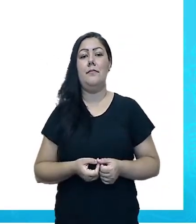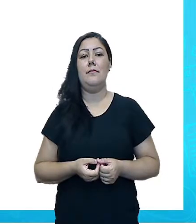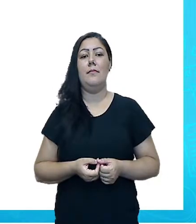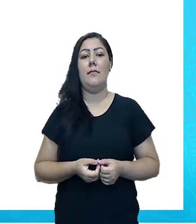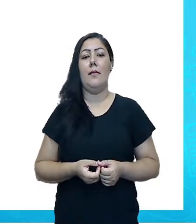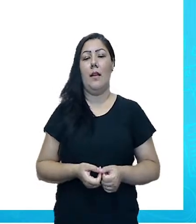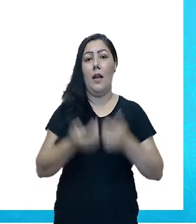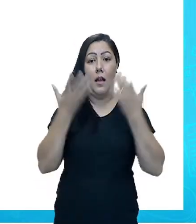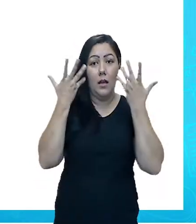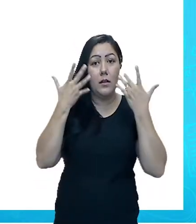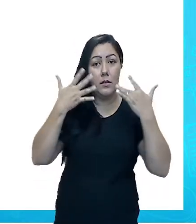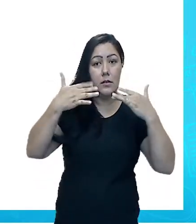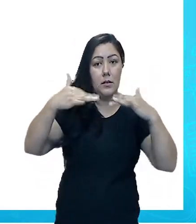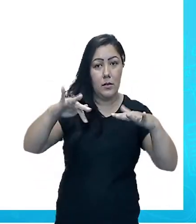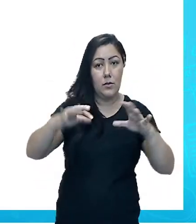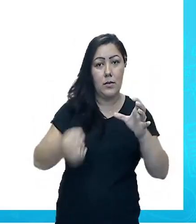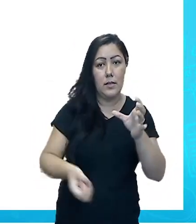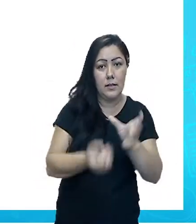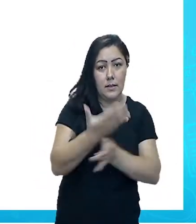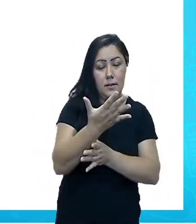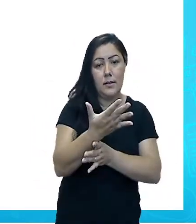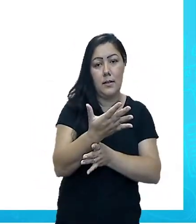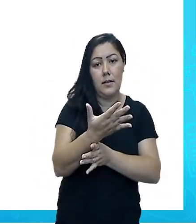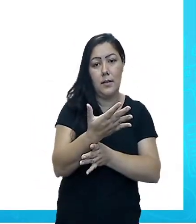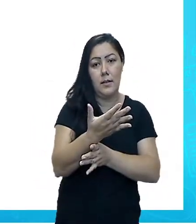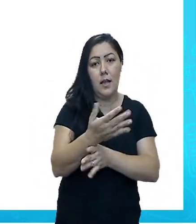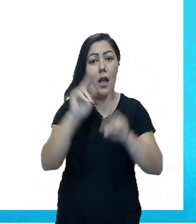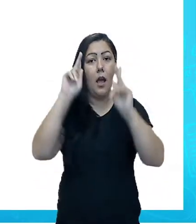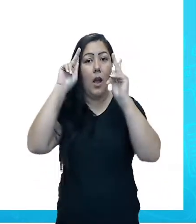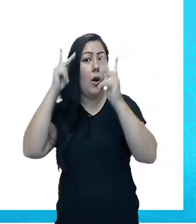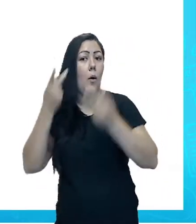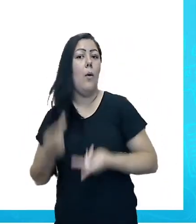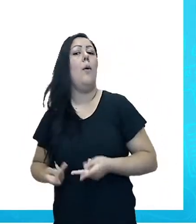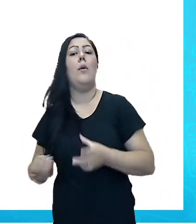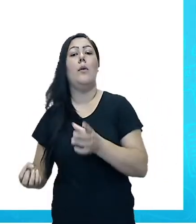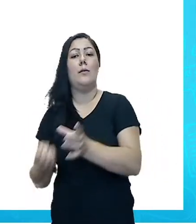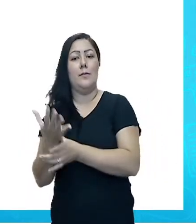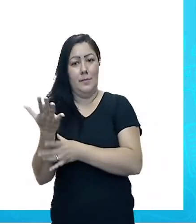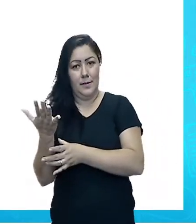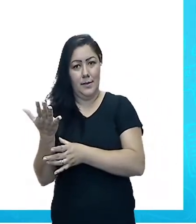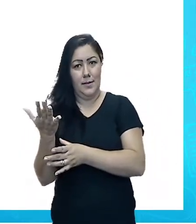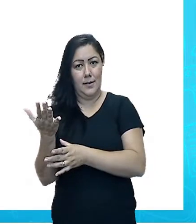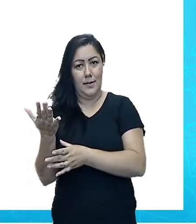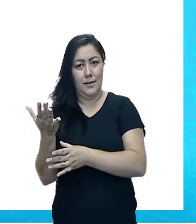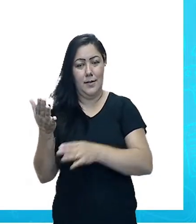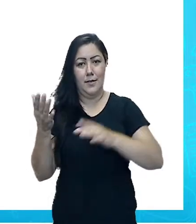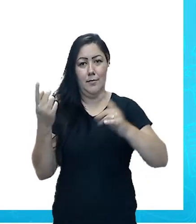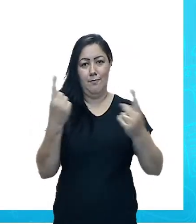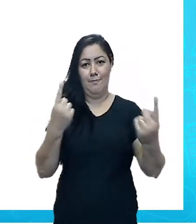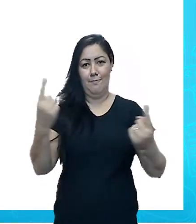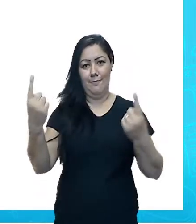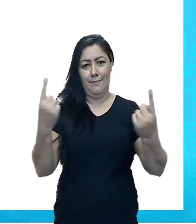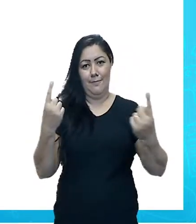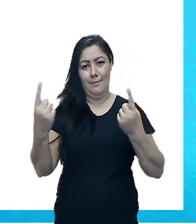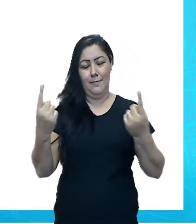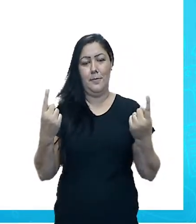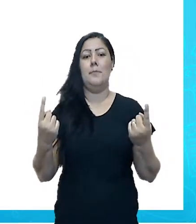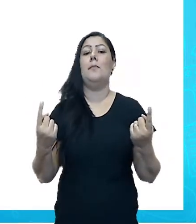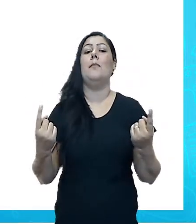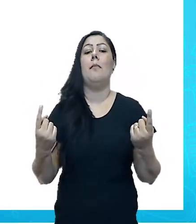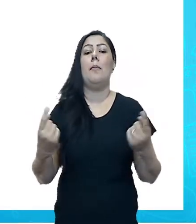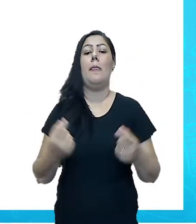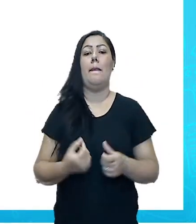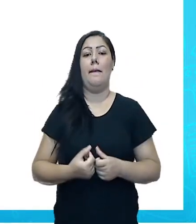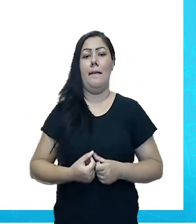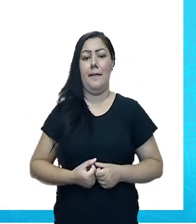do homem, ainda falando sobre paisagem e espaço geográfico. Então, nós temos a ação da